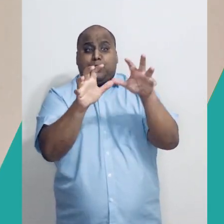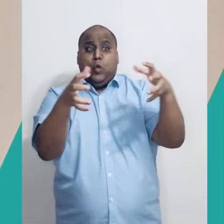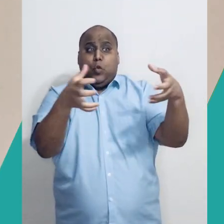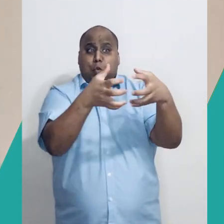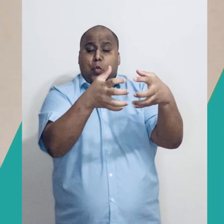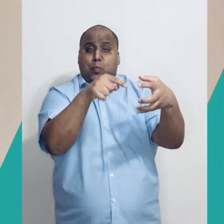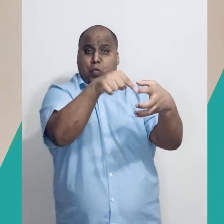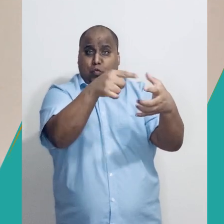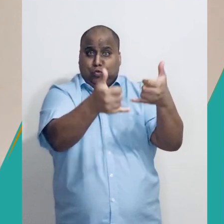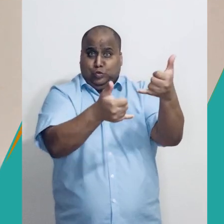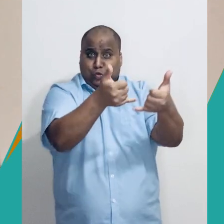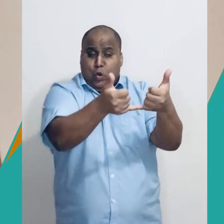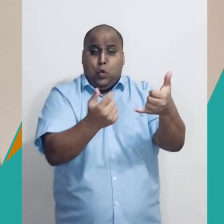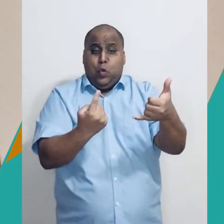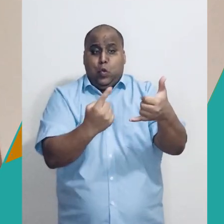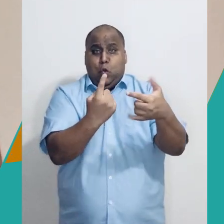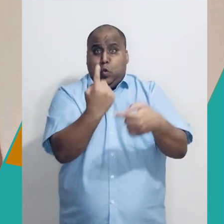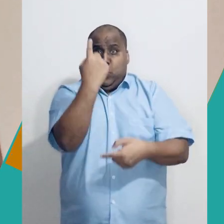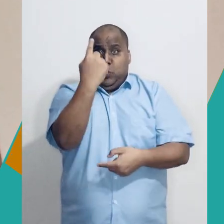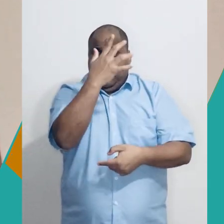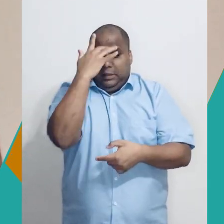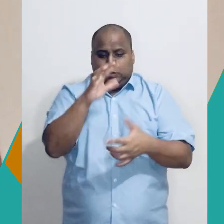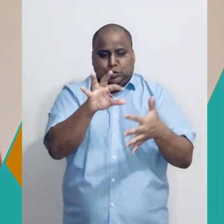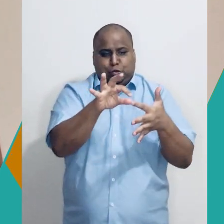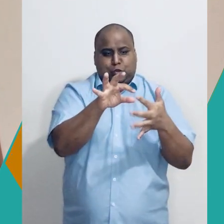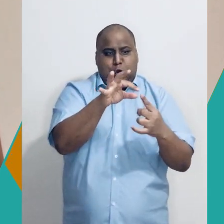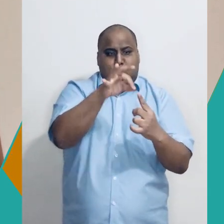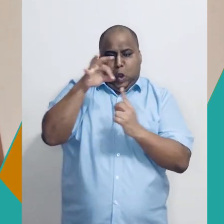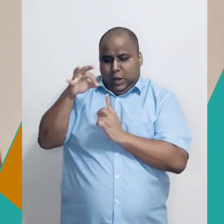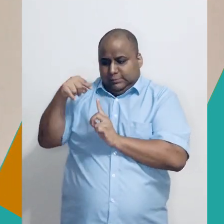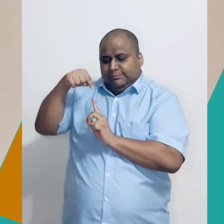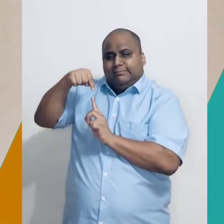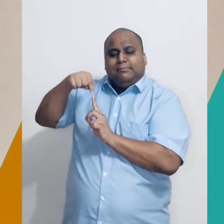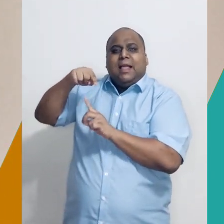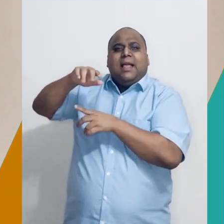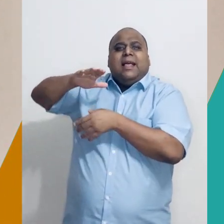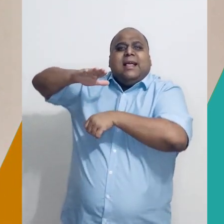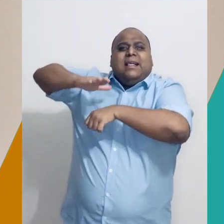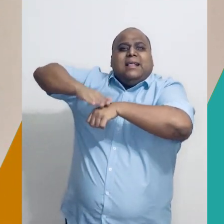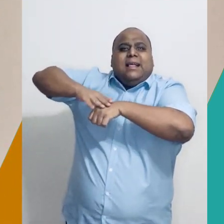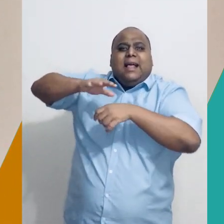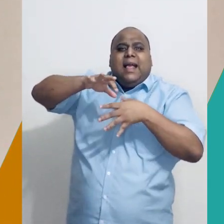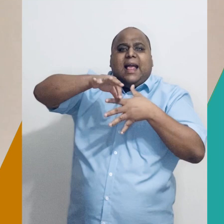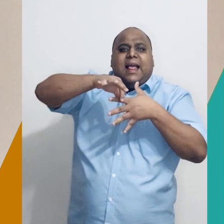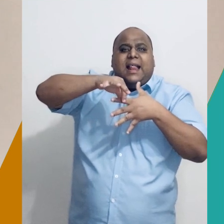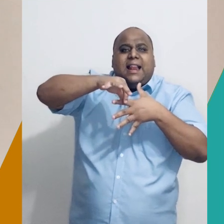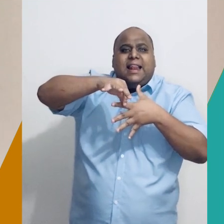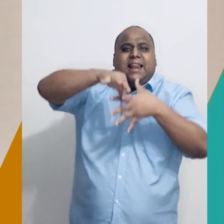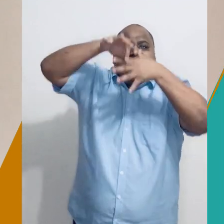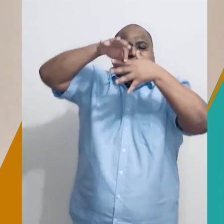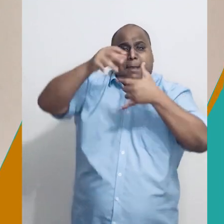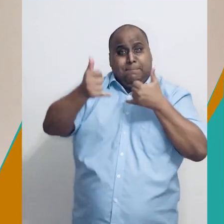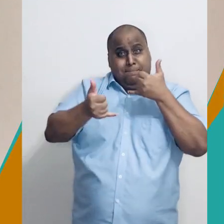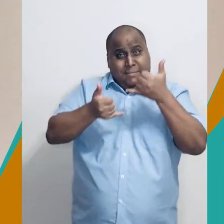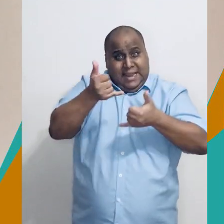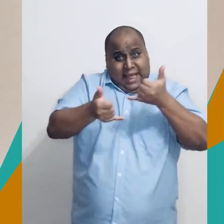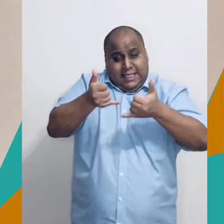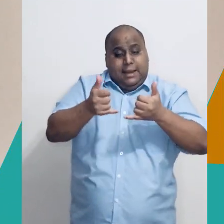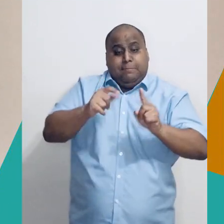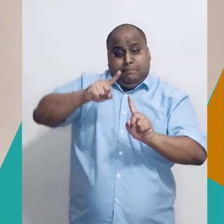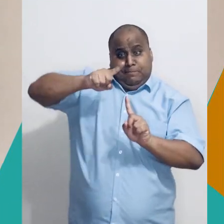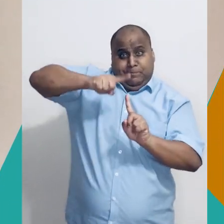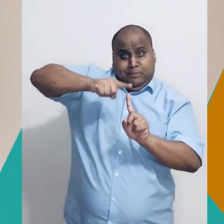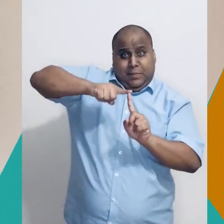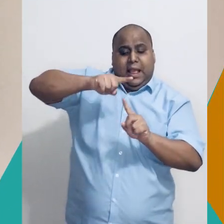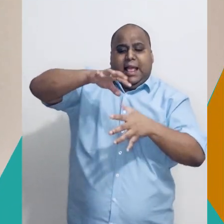cada rodada, assumindo o protagonismo do jogo. E essa pessoa que assumiu o protagonismo do jogo, ela